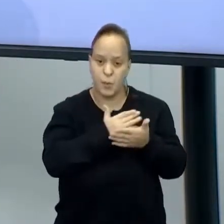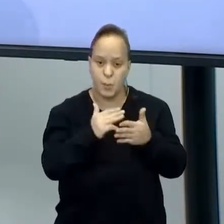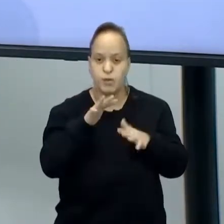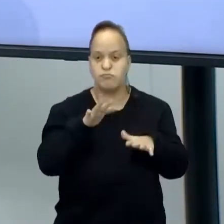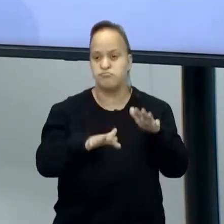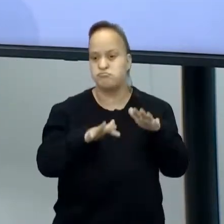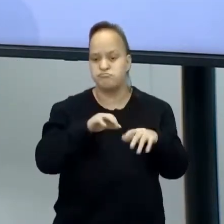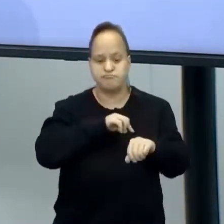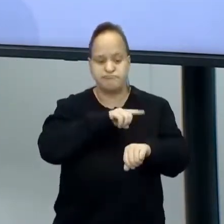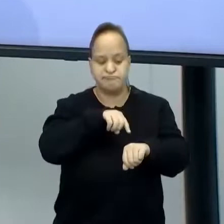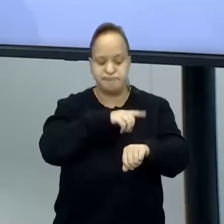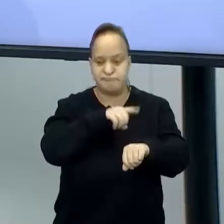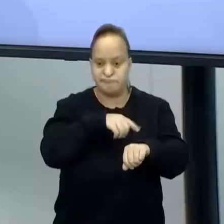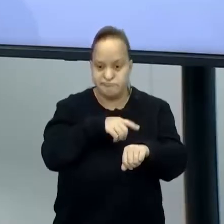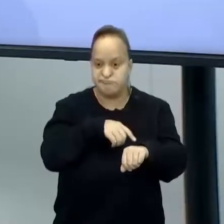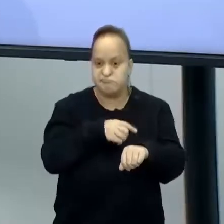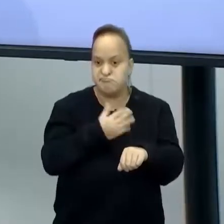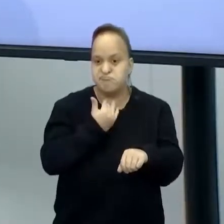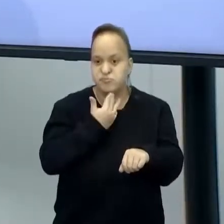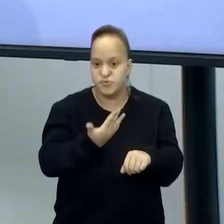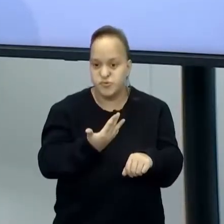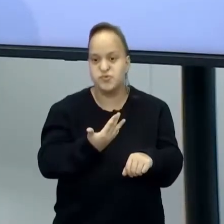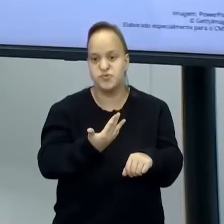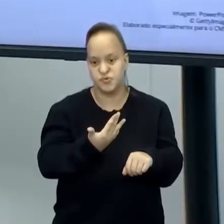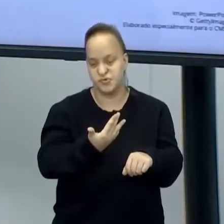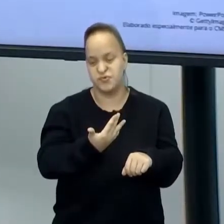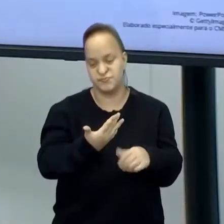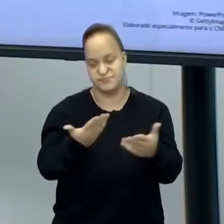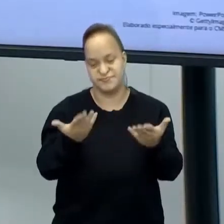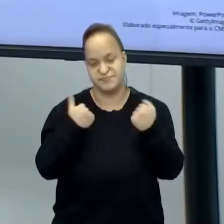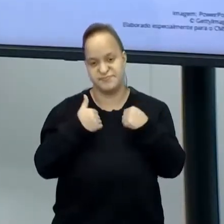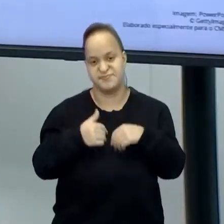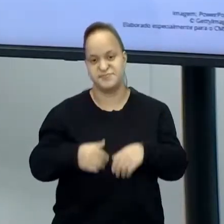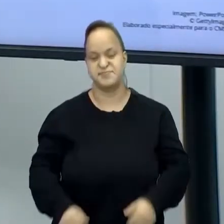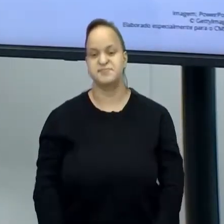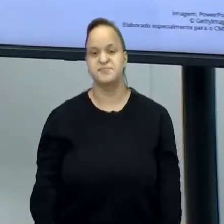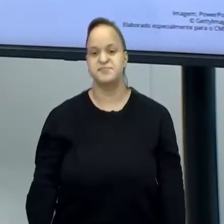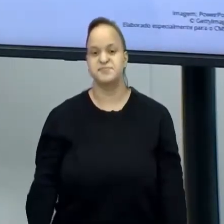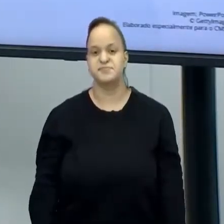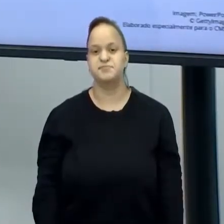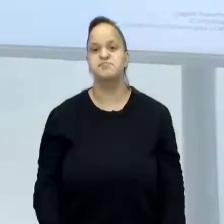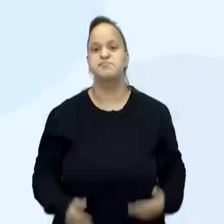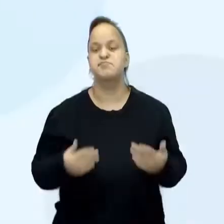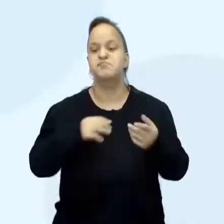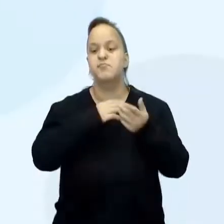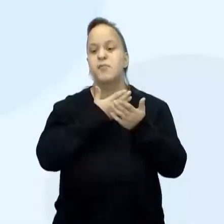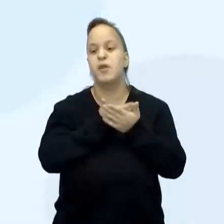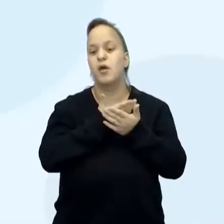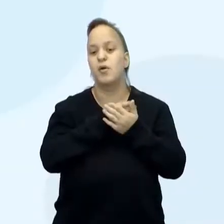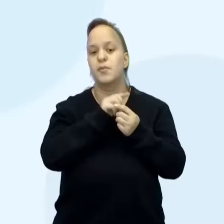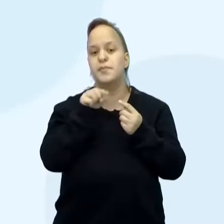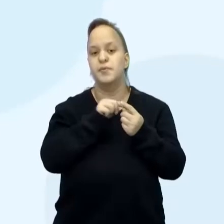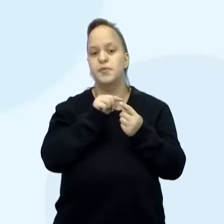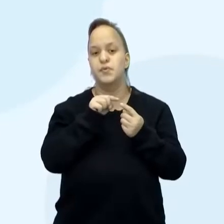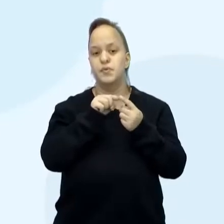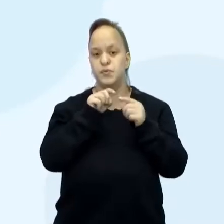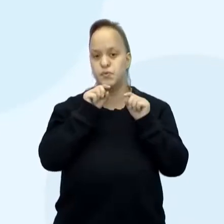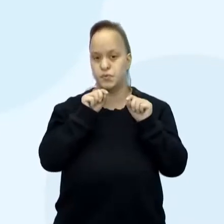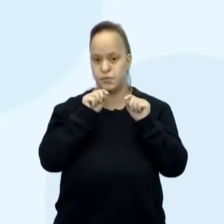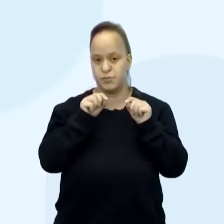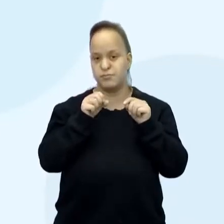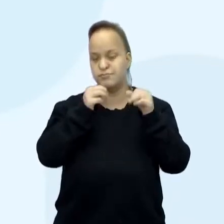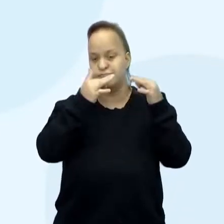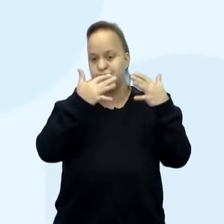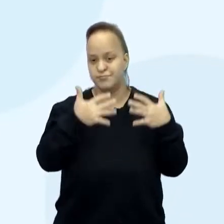assim, né? Então, avisem e bora, vamos que vamos. Objetivos dessa aula. Esclarecer qual a